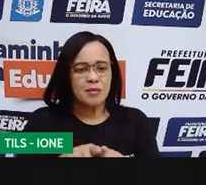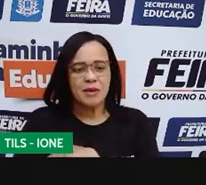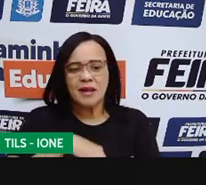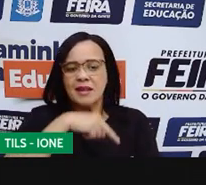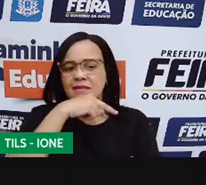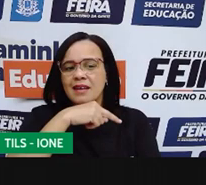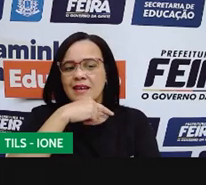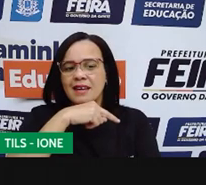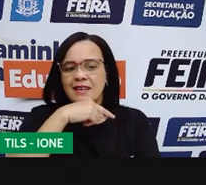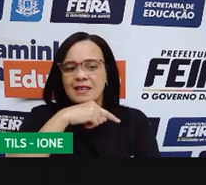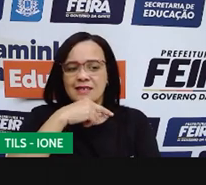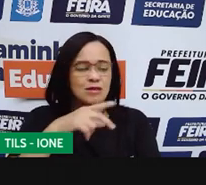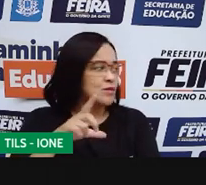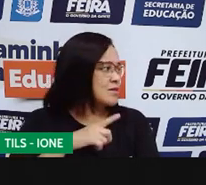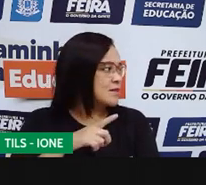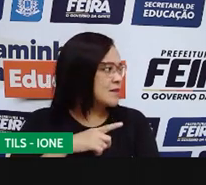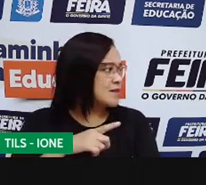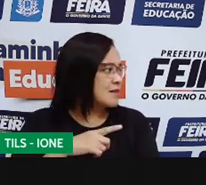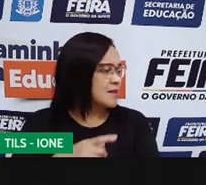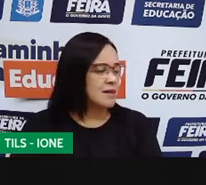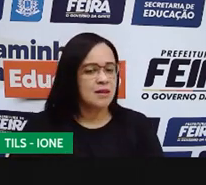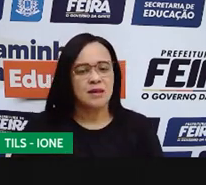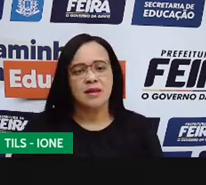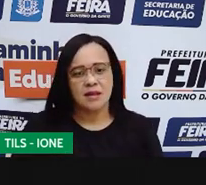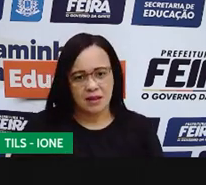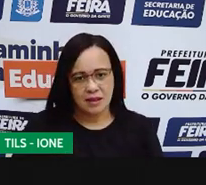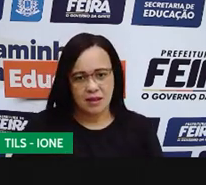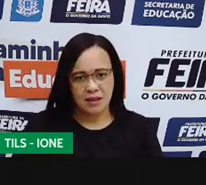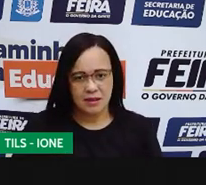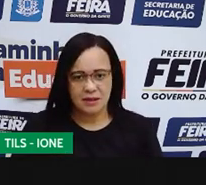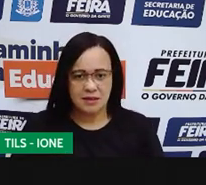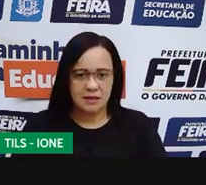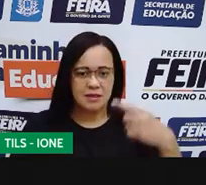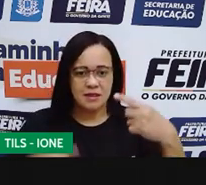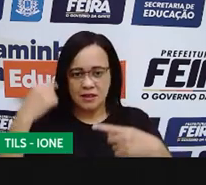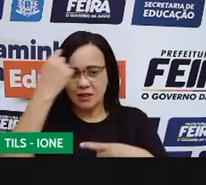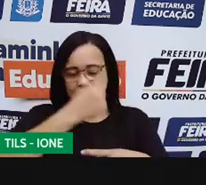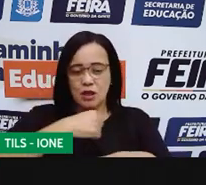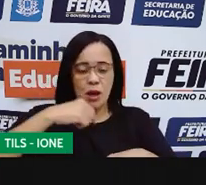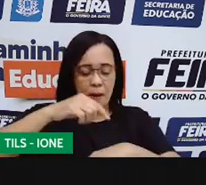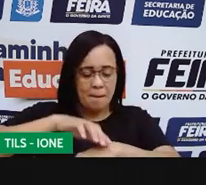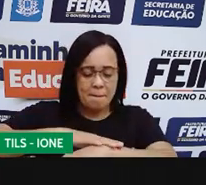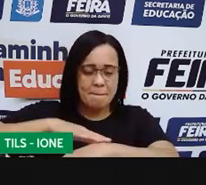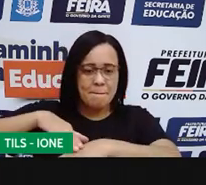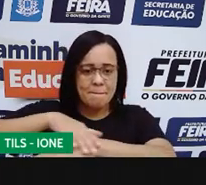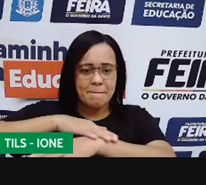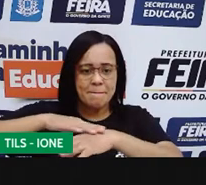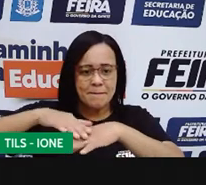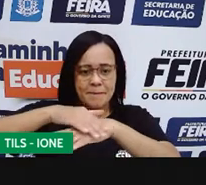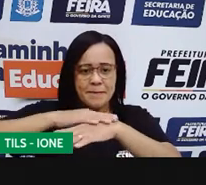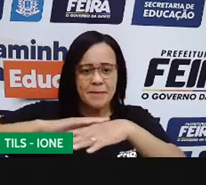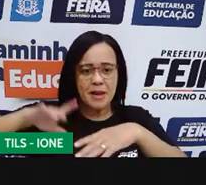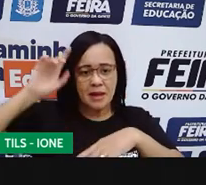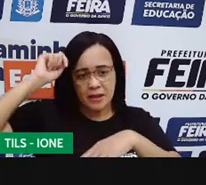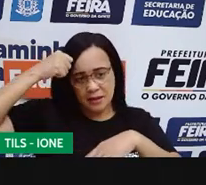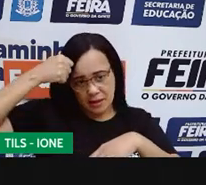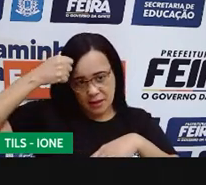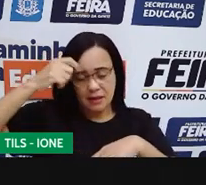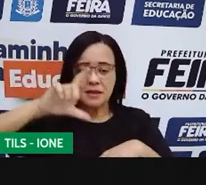exemplo, o tom de pele. Vejam que todos têm o mesmo tom de pele, é uma pele negra.